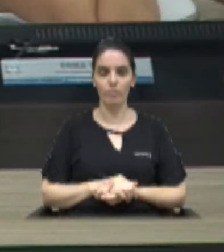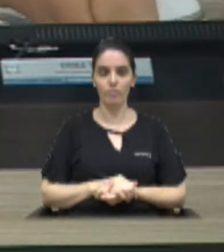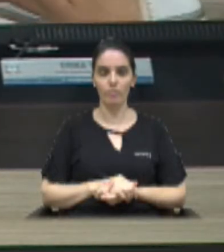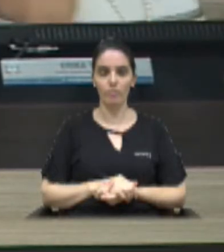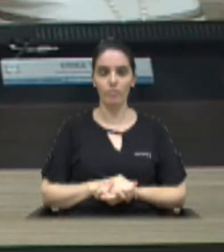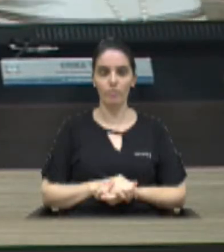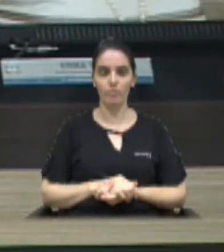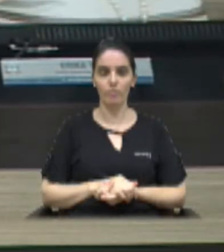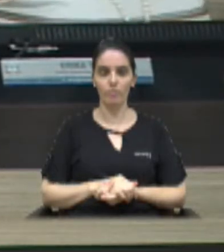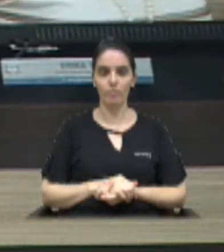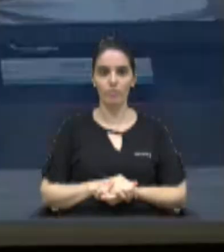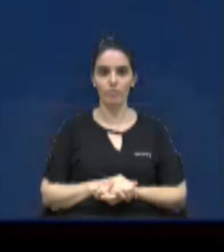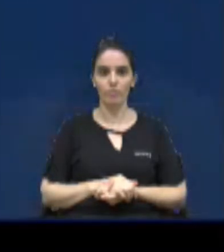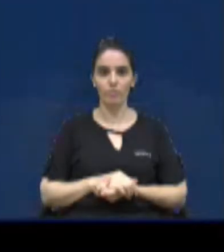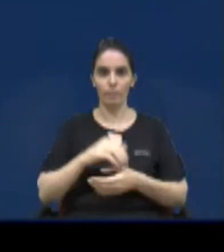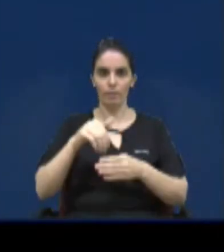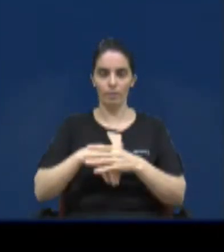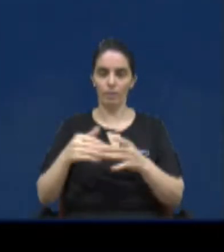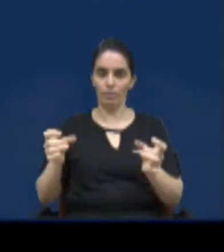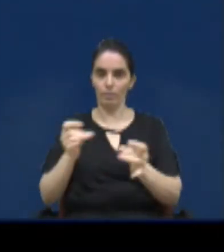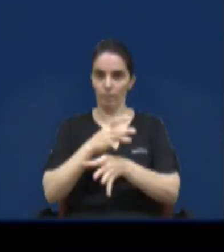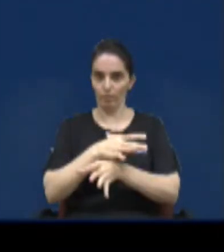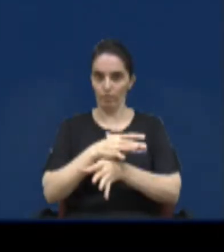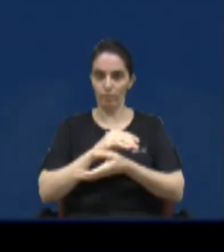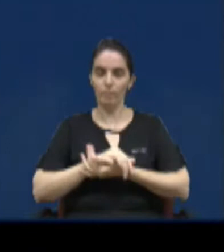está encerrada a votação